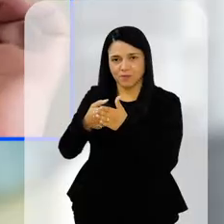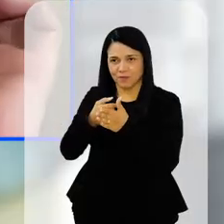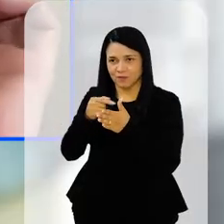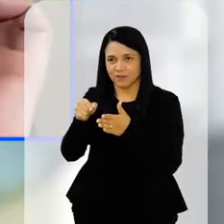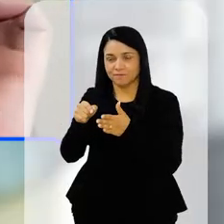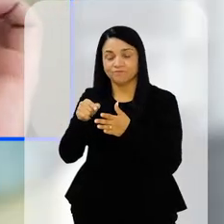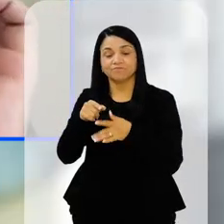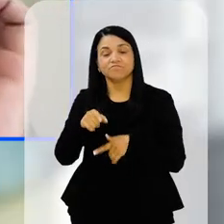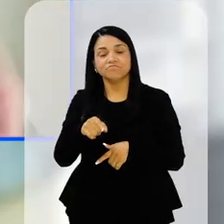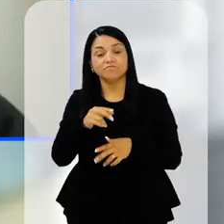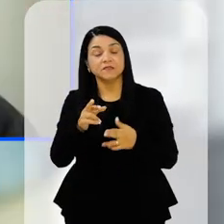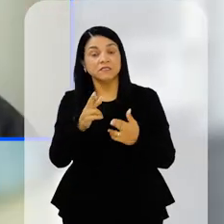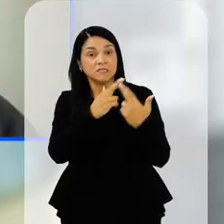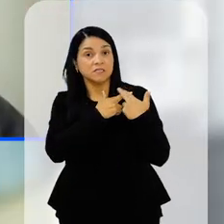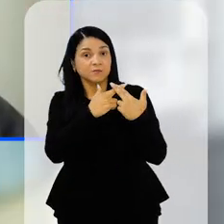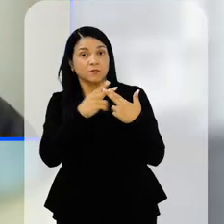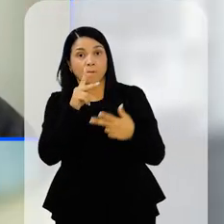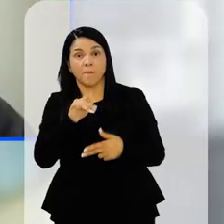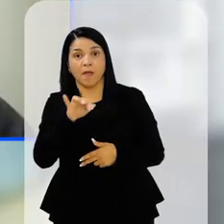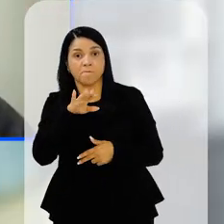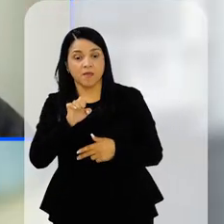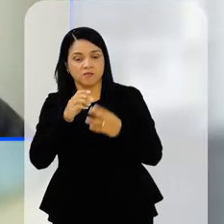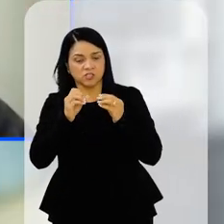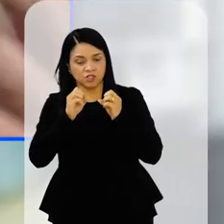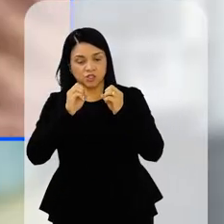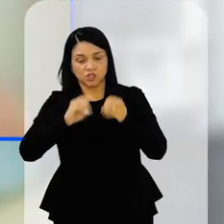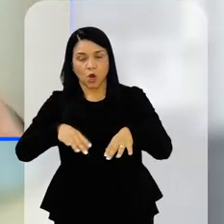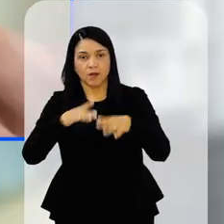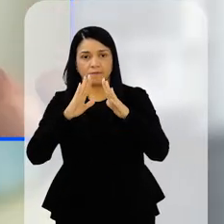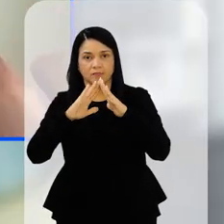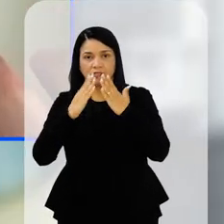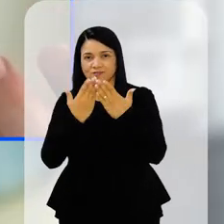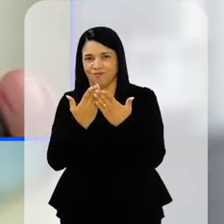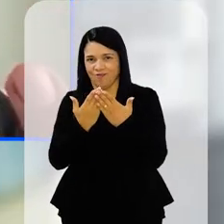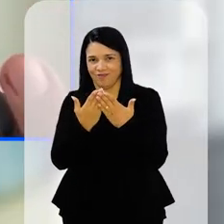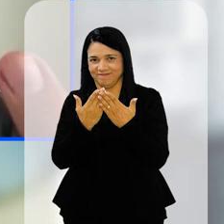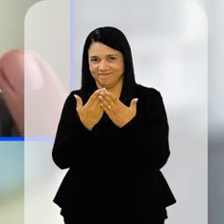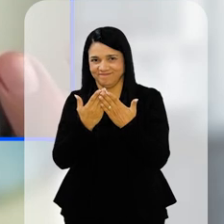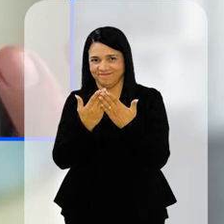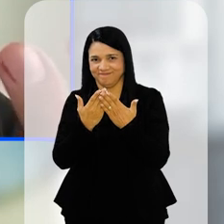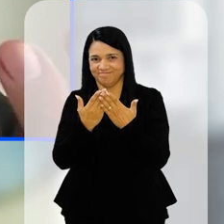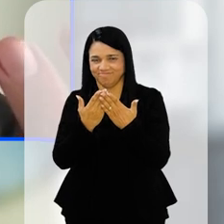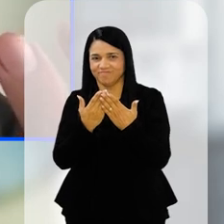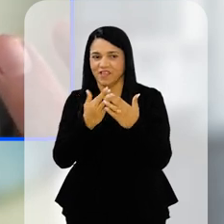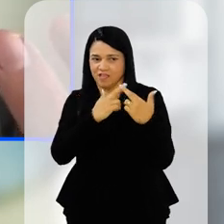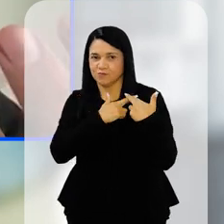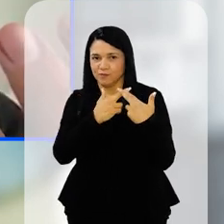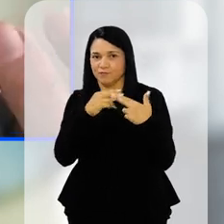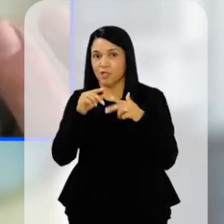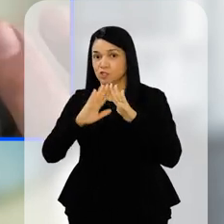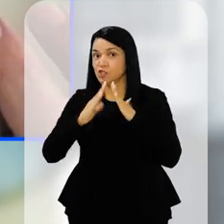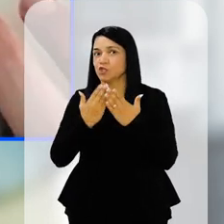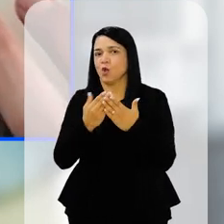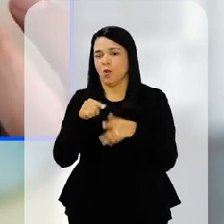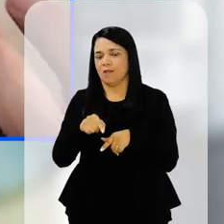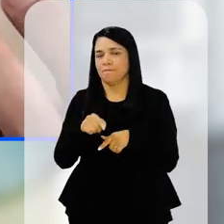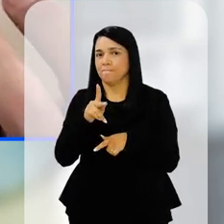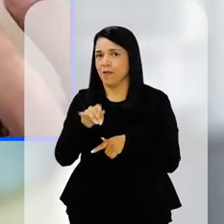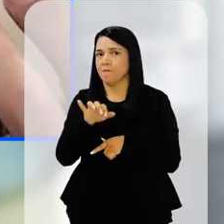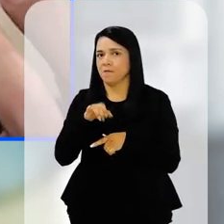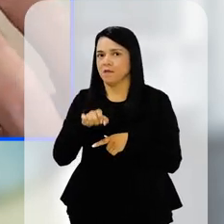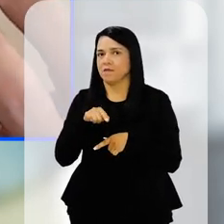as pessoas, elas jogam para a escola uma responsabilidade gigantesca, as famílias jogam, então, na casa da criança,